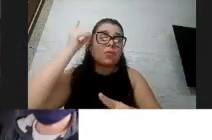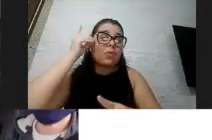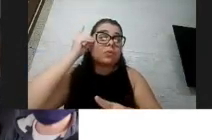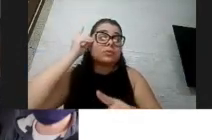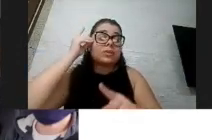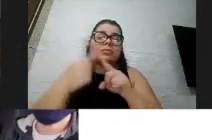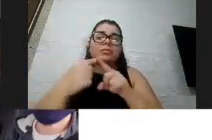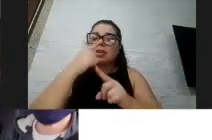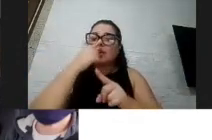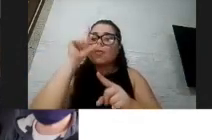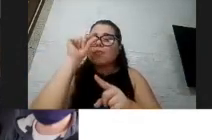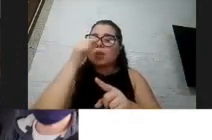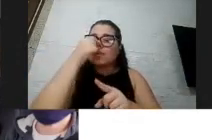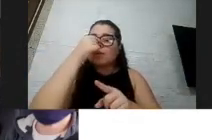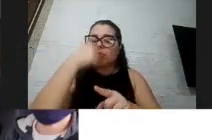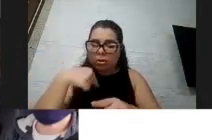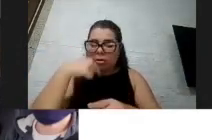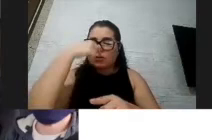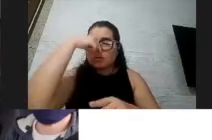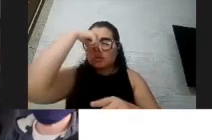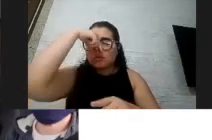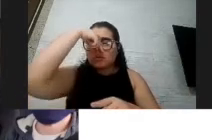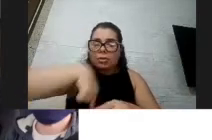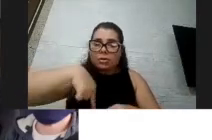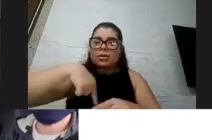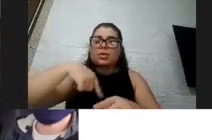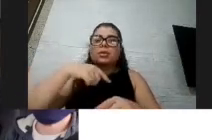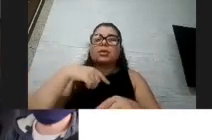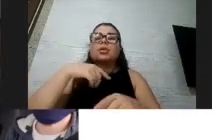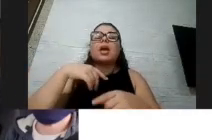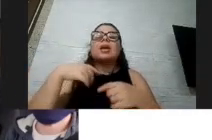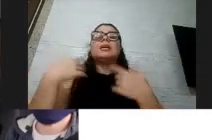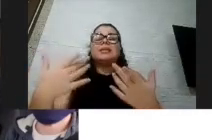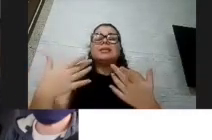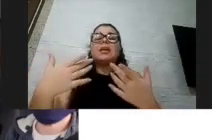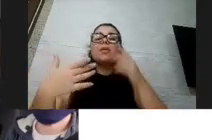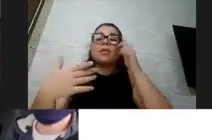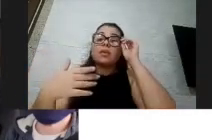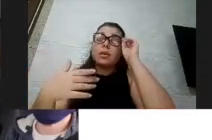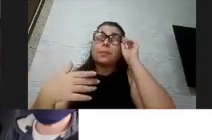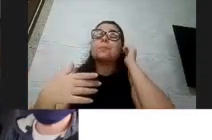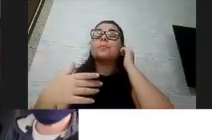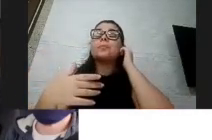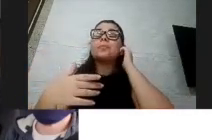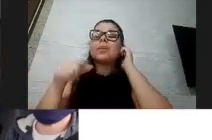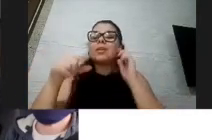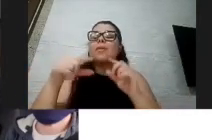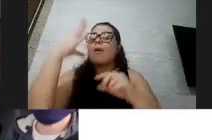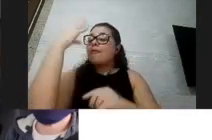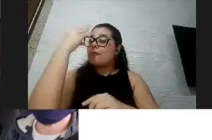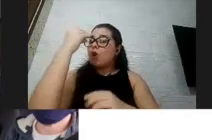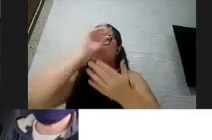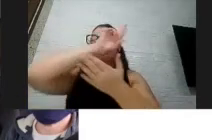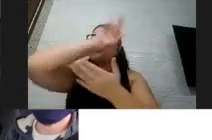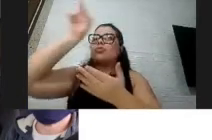pequeno, então, toda hora, essa máscara cai e fica o nariz para fora. Mas aqui é uma série de fotos de crianças, de